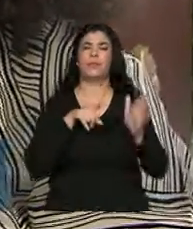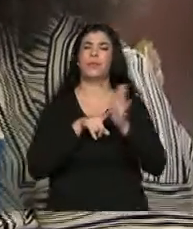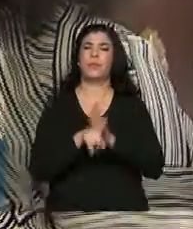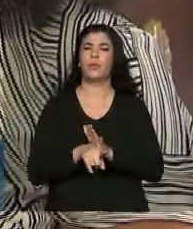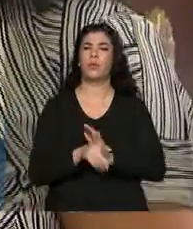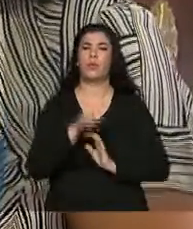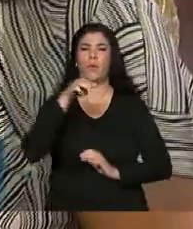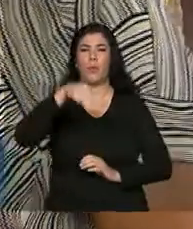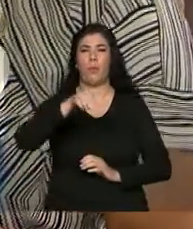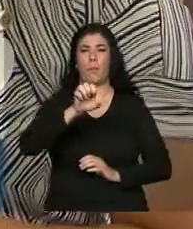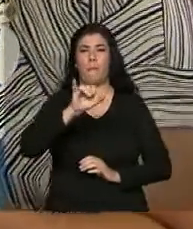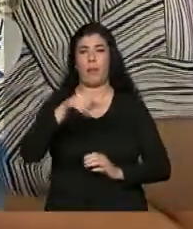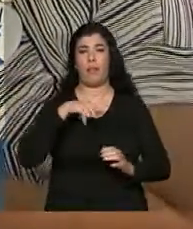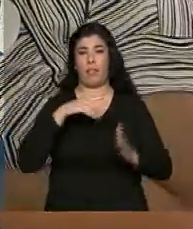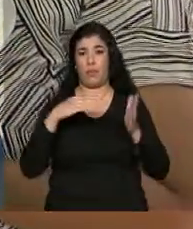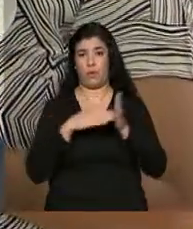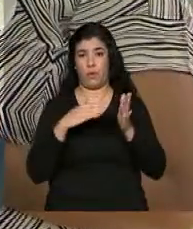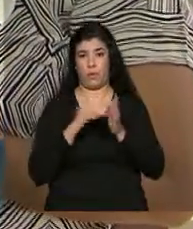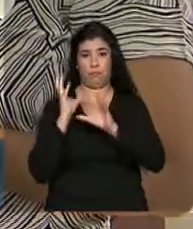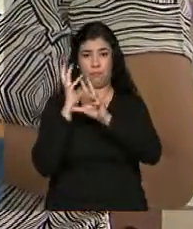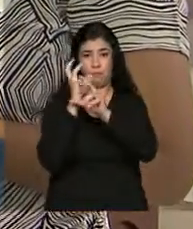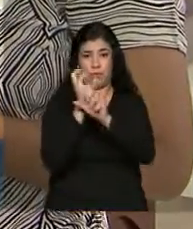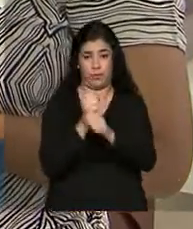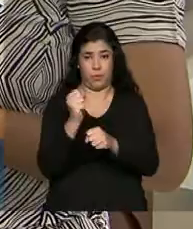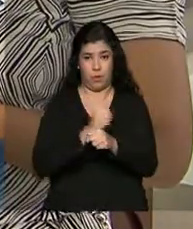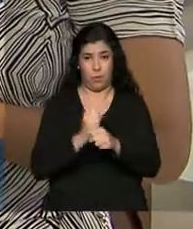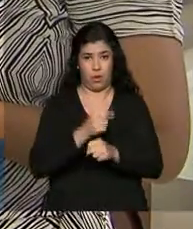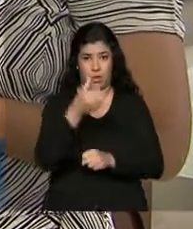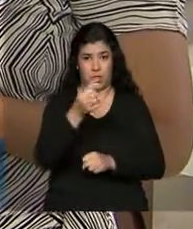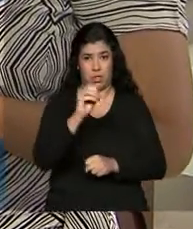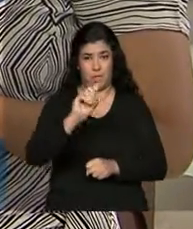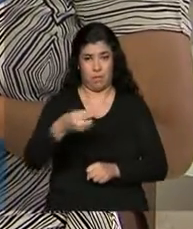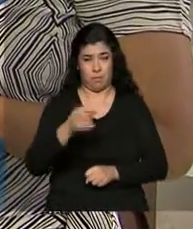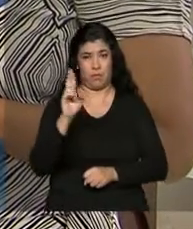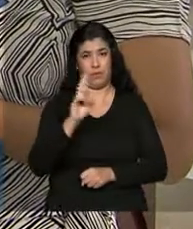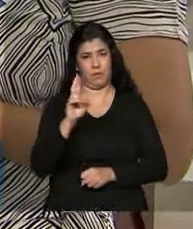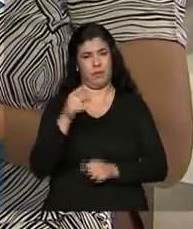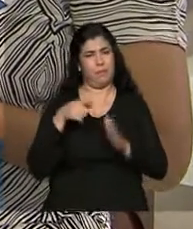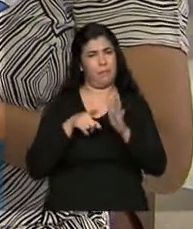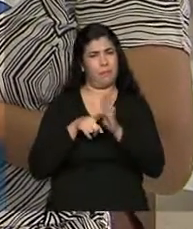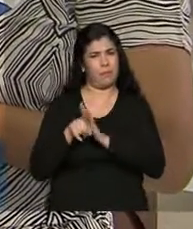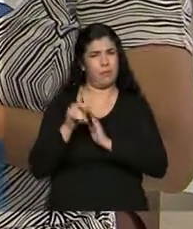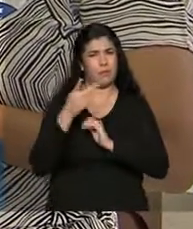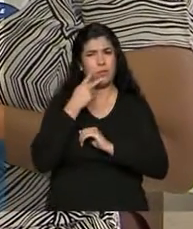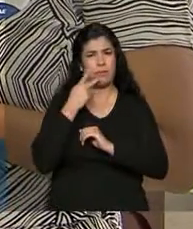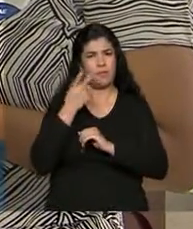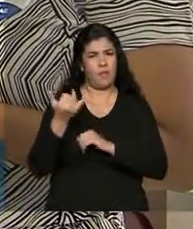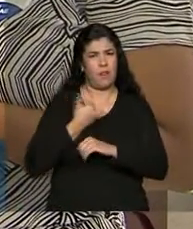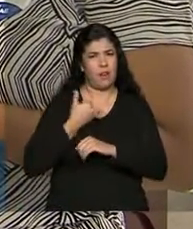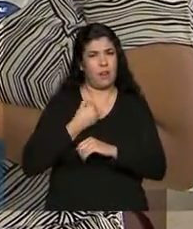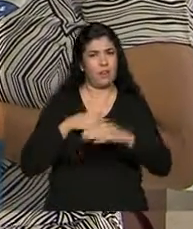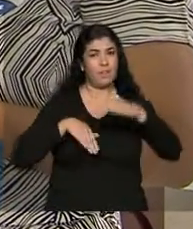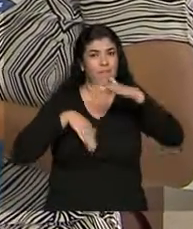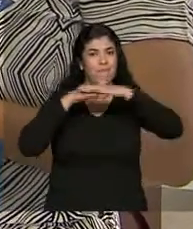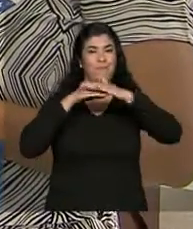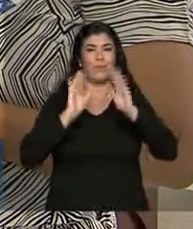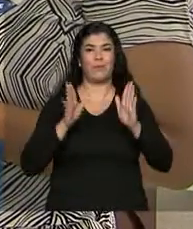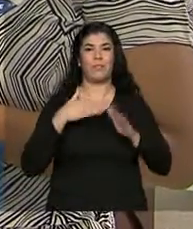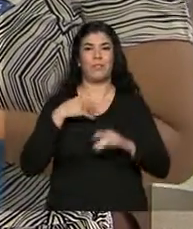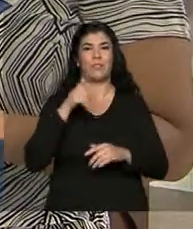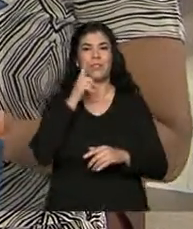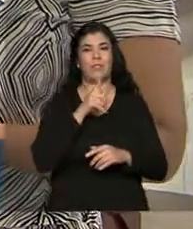anual de faturamento de R$ 60 mil, né? Você disse que já está mais ou menos chegando nesse teto aí. O você pretende fazer agora?